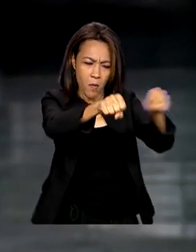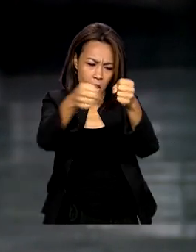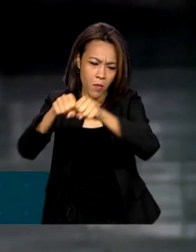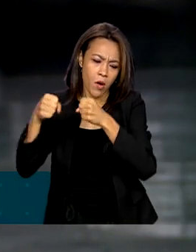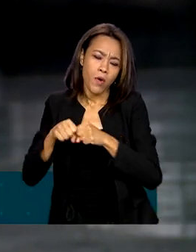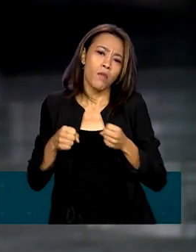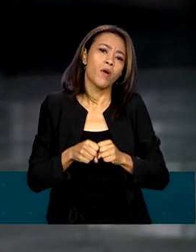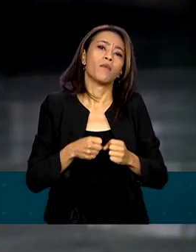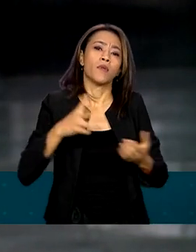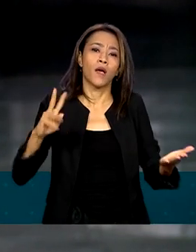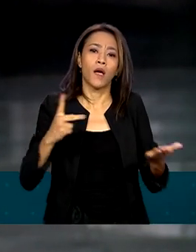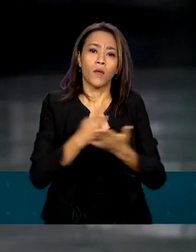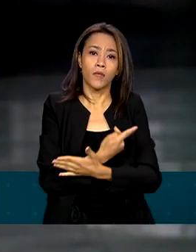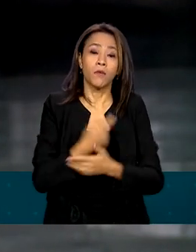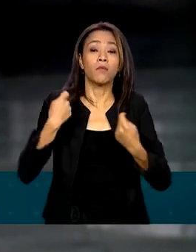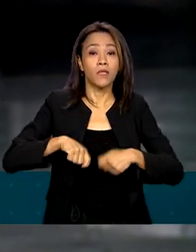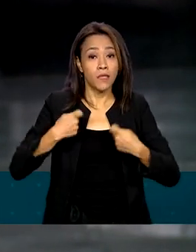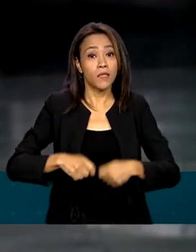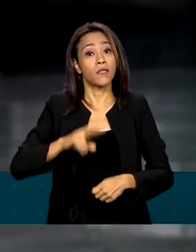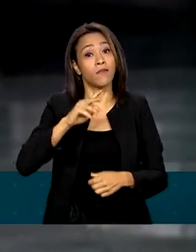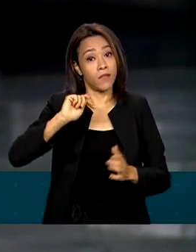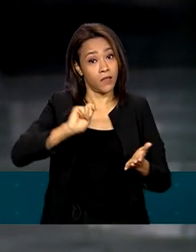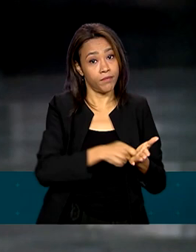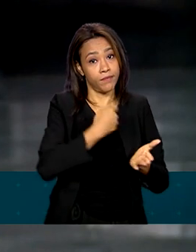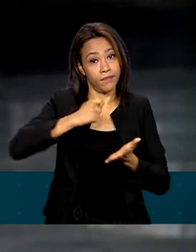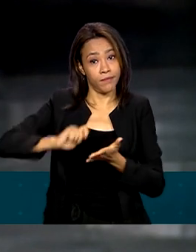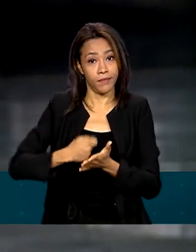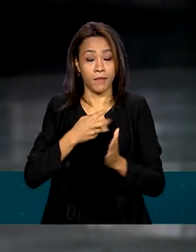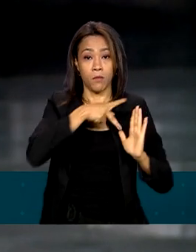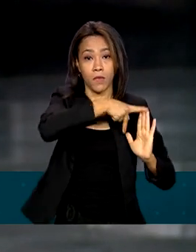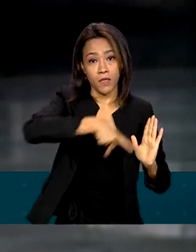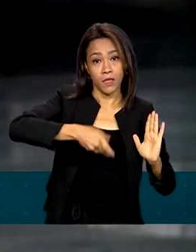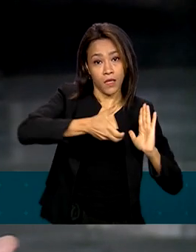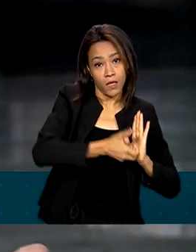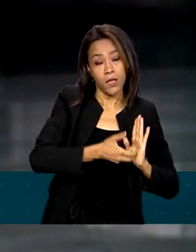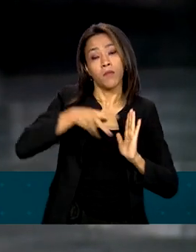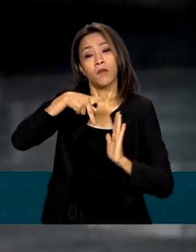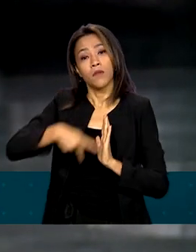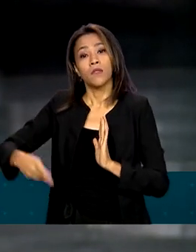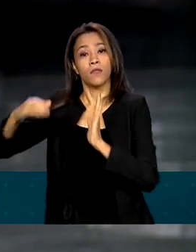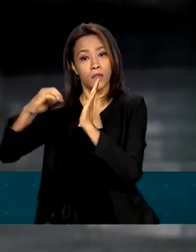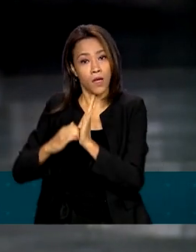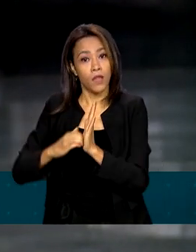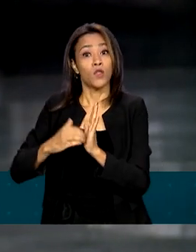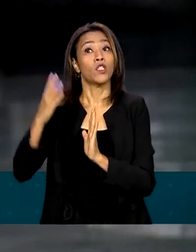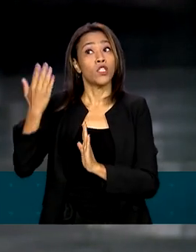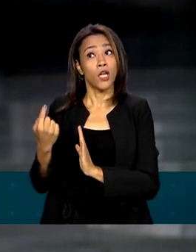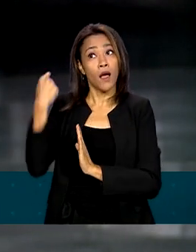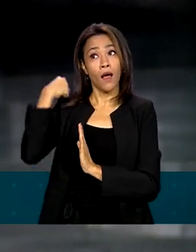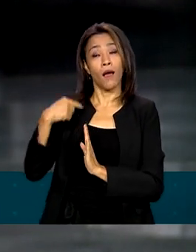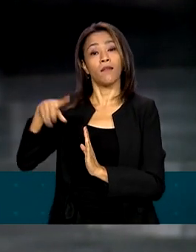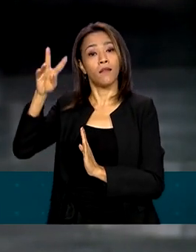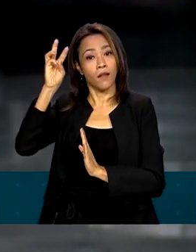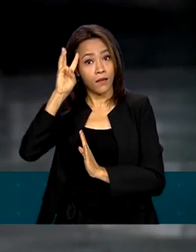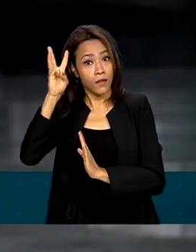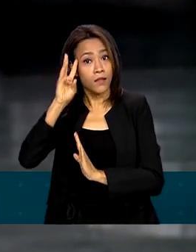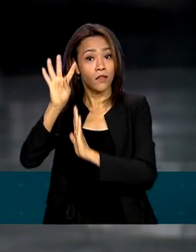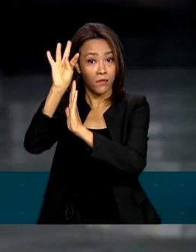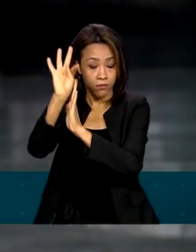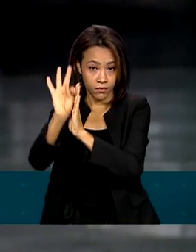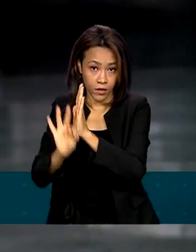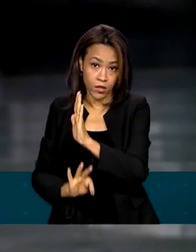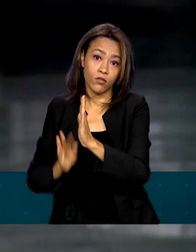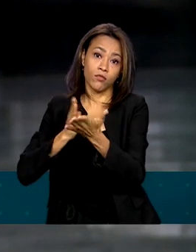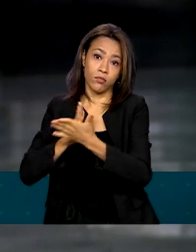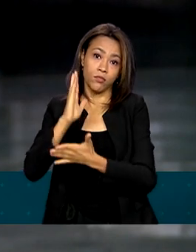ser chancelado pelas duas casas do Legislativo. O Senado votou o texto na terça-feira, que já tinha sido aprovado pela Câmara